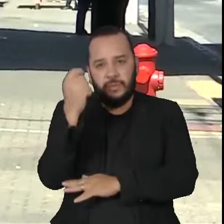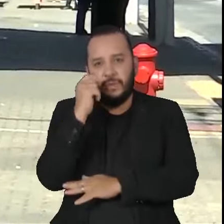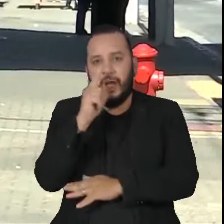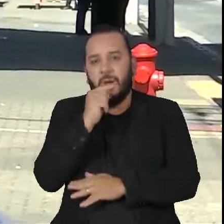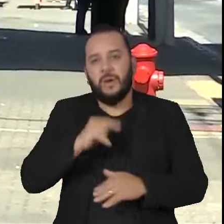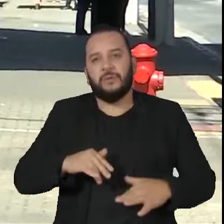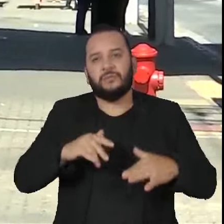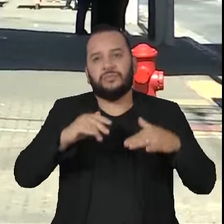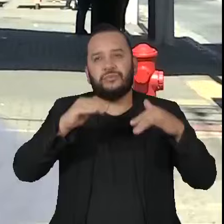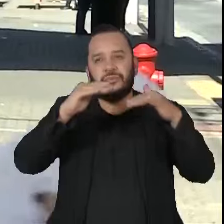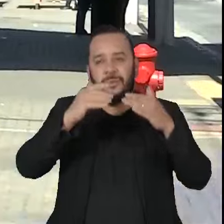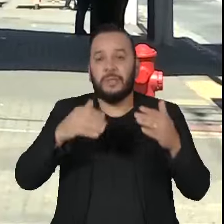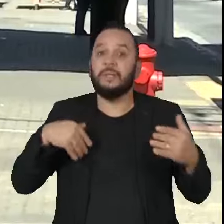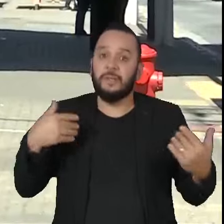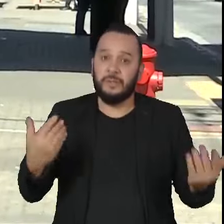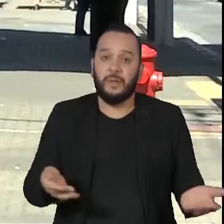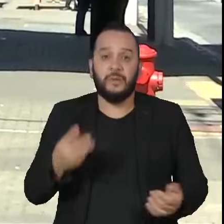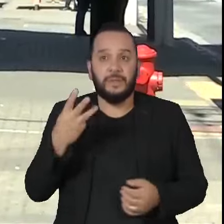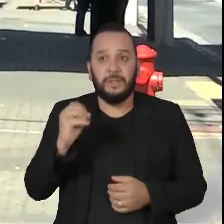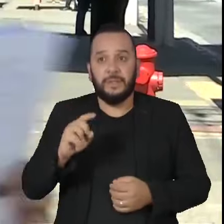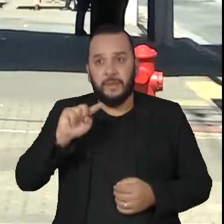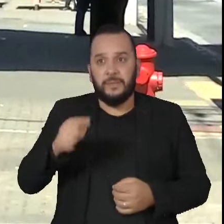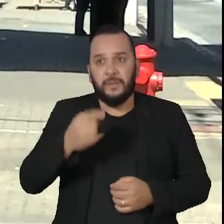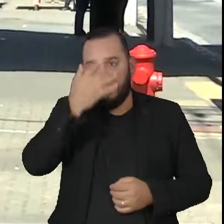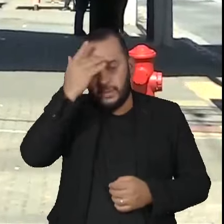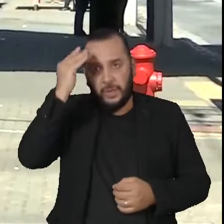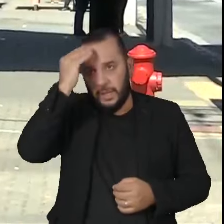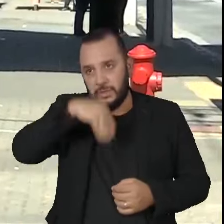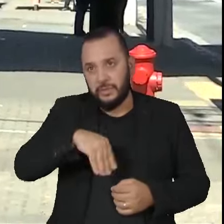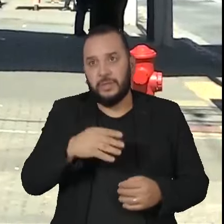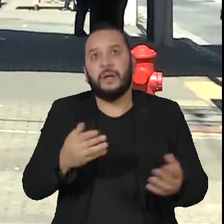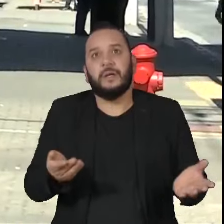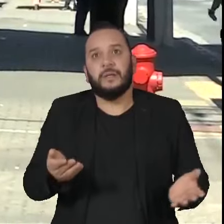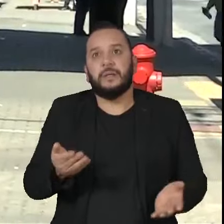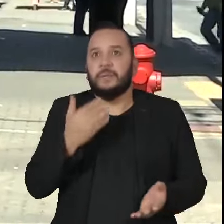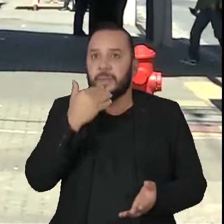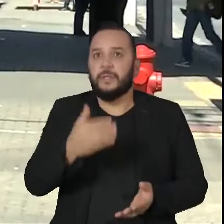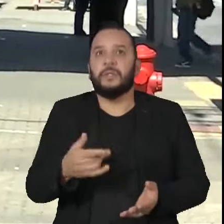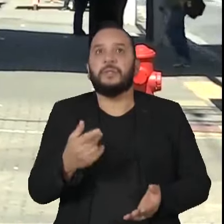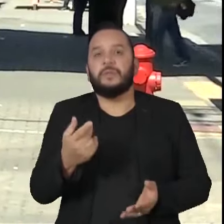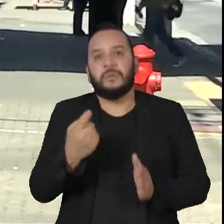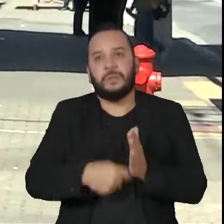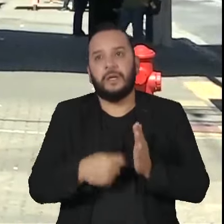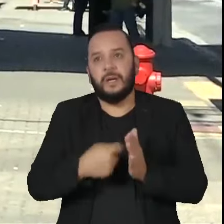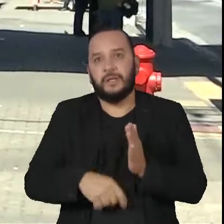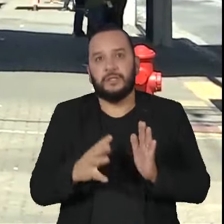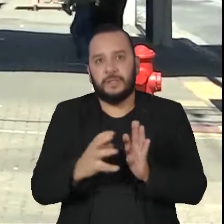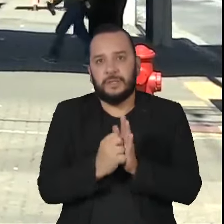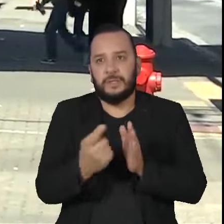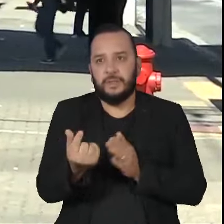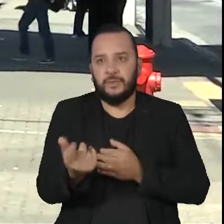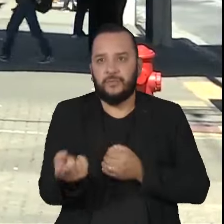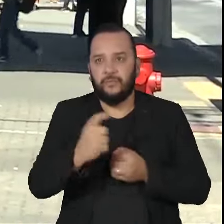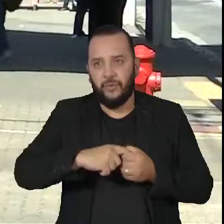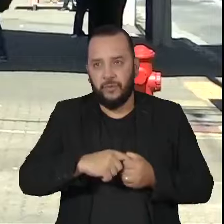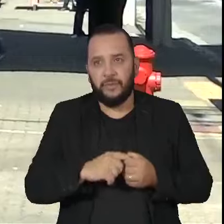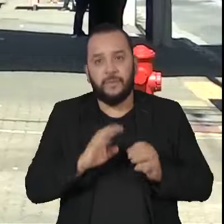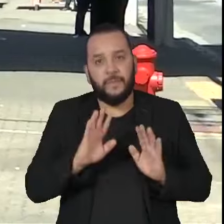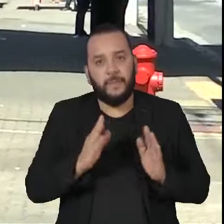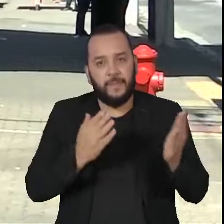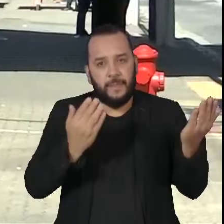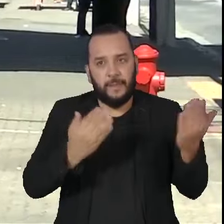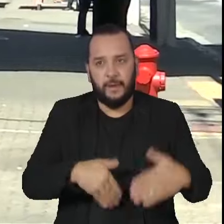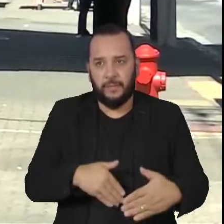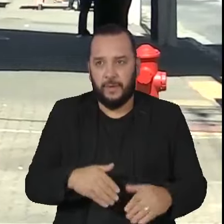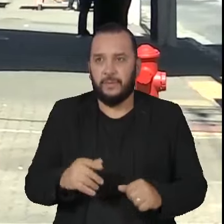30 mil candidatos desistiram da prova e pediram o reembolso da taxa de inscrição. Na prova,